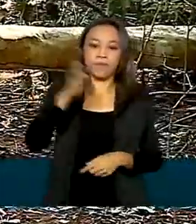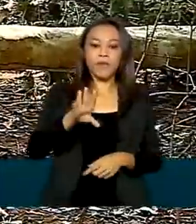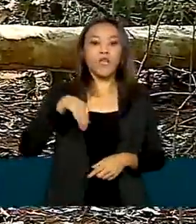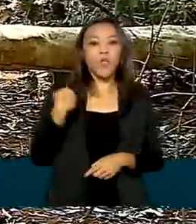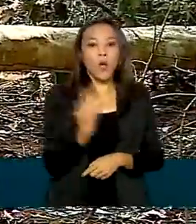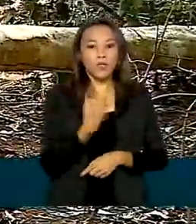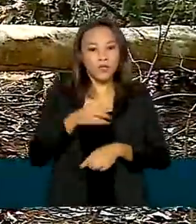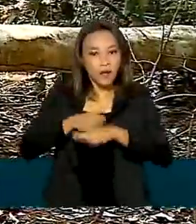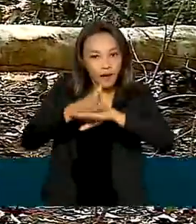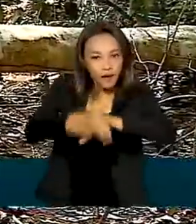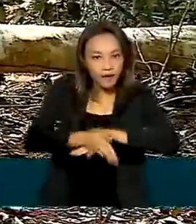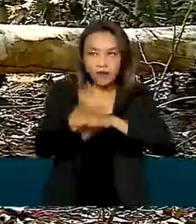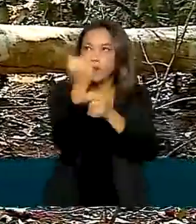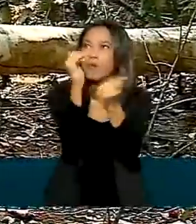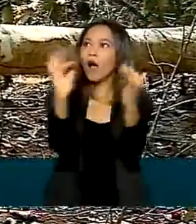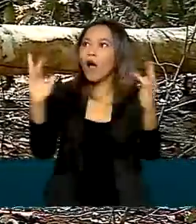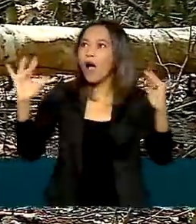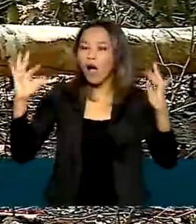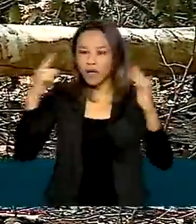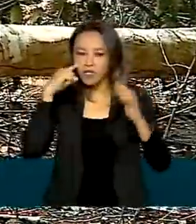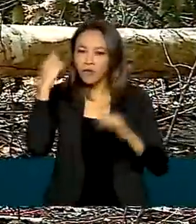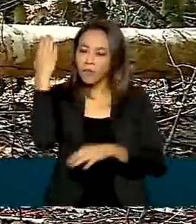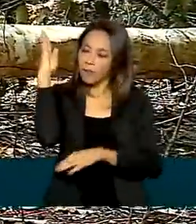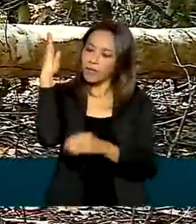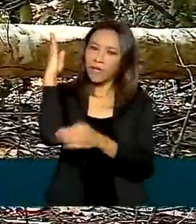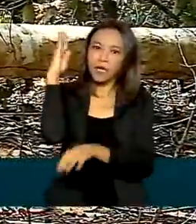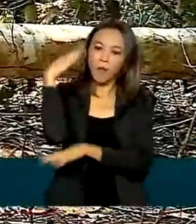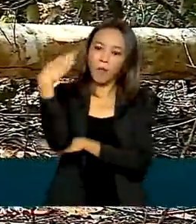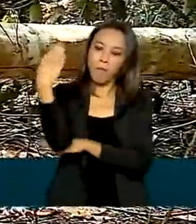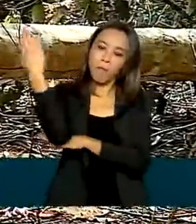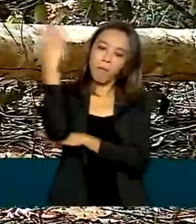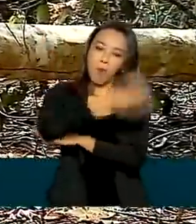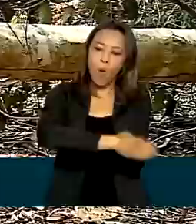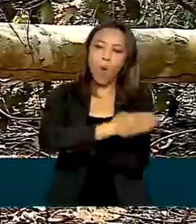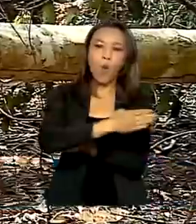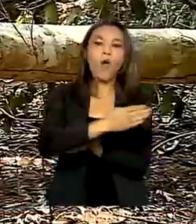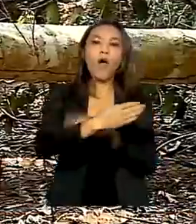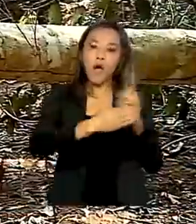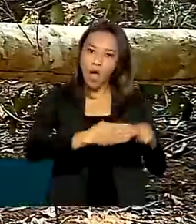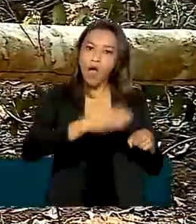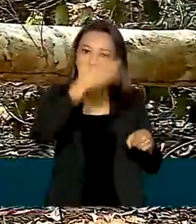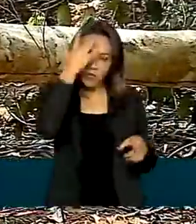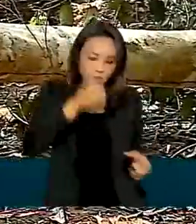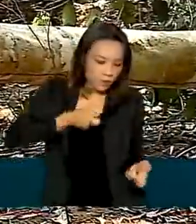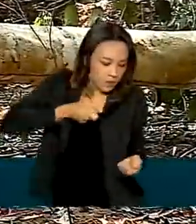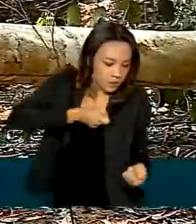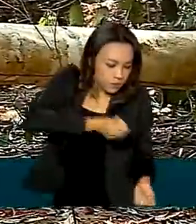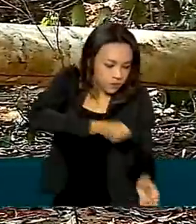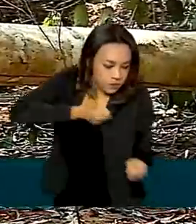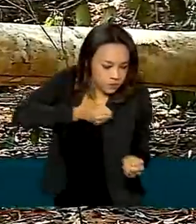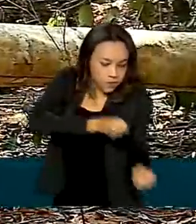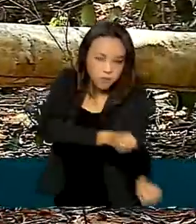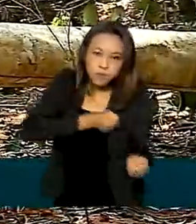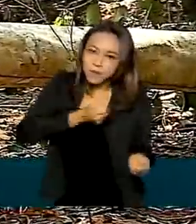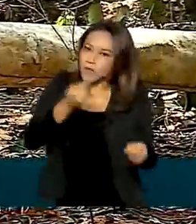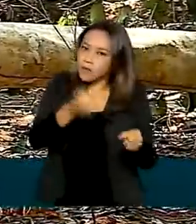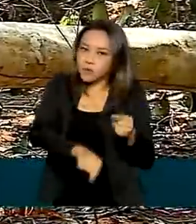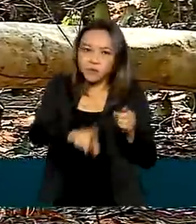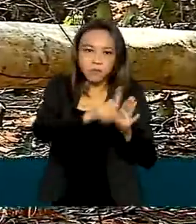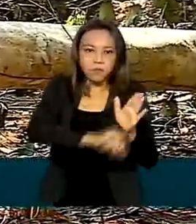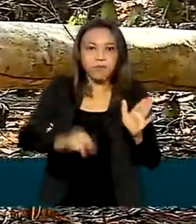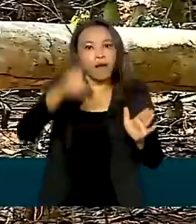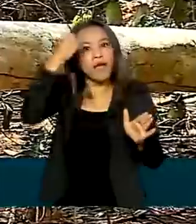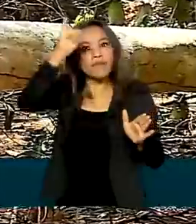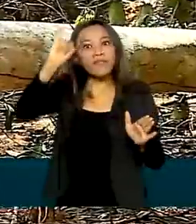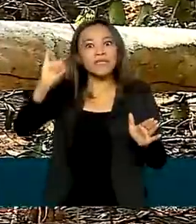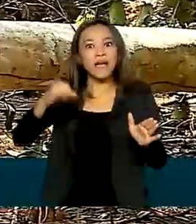do Jamari, vamos encontrando essas toras de madeira, colocadas justamente pelos madeireiros que fazem extração ilegal aqui, para impedir o progresso